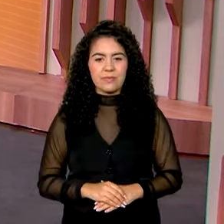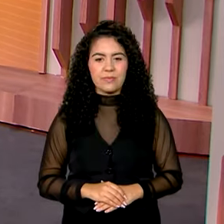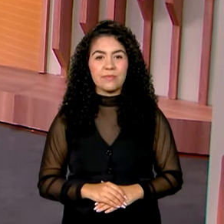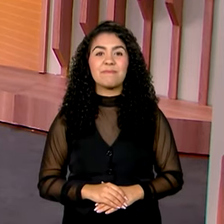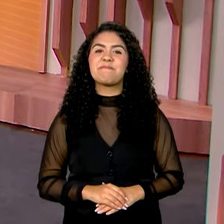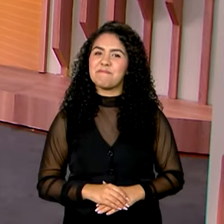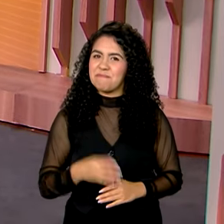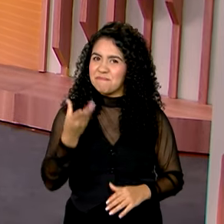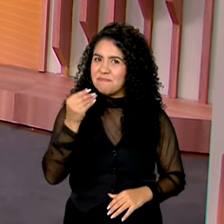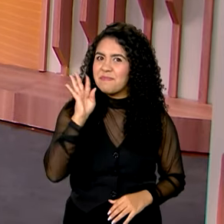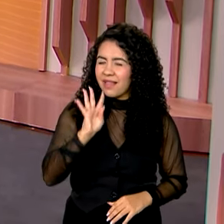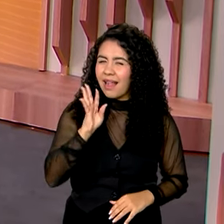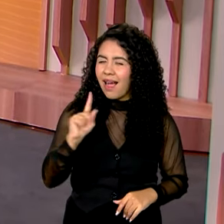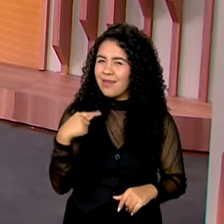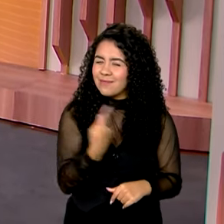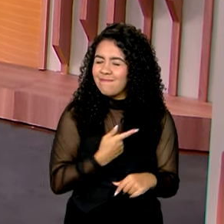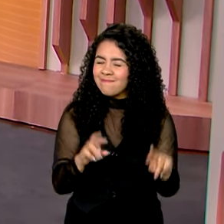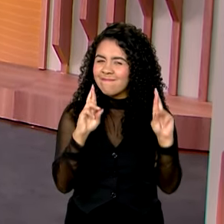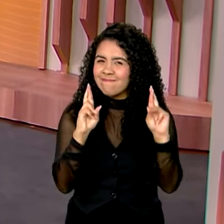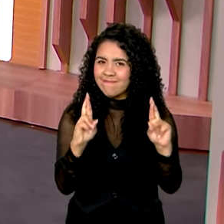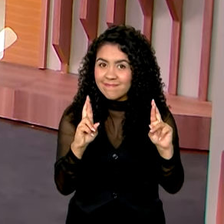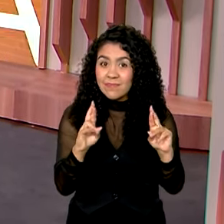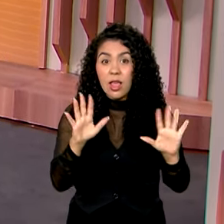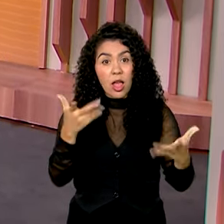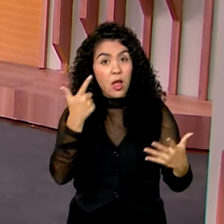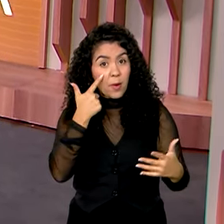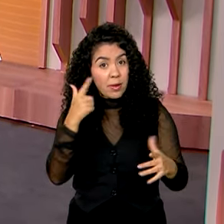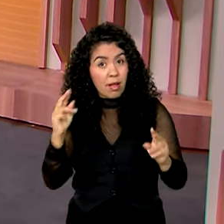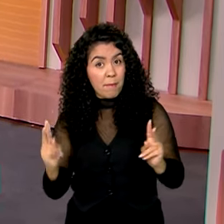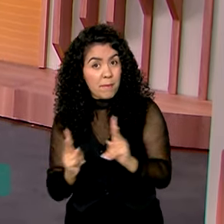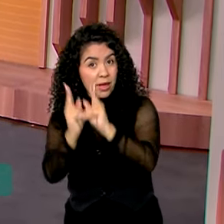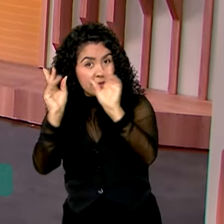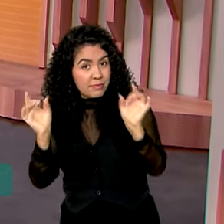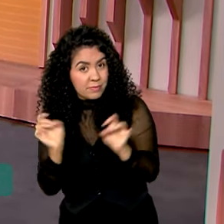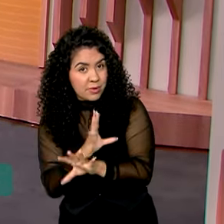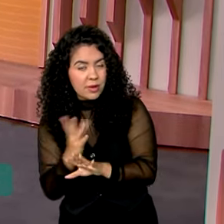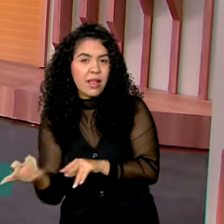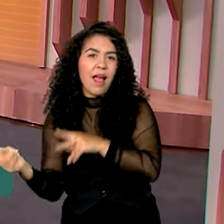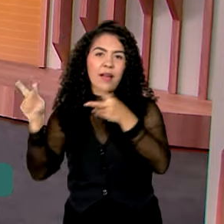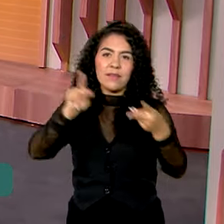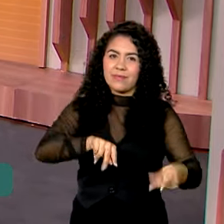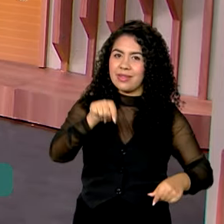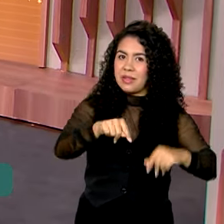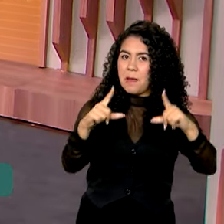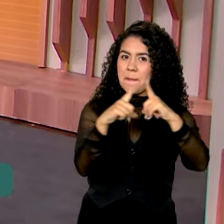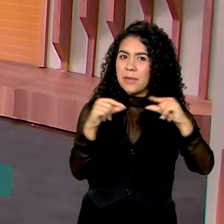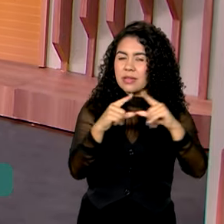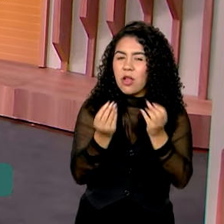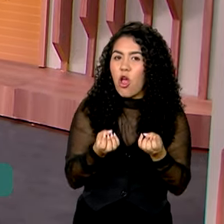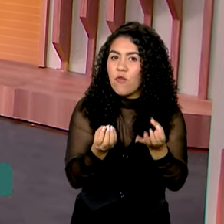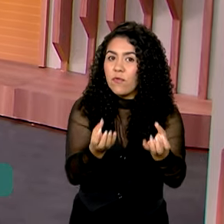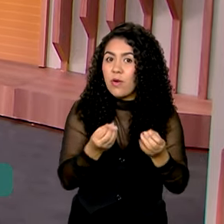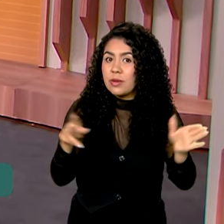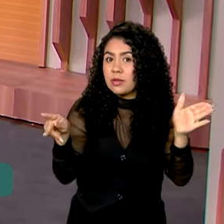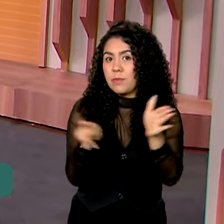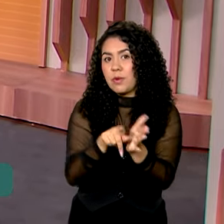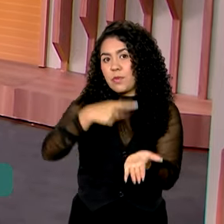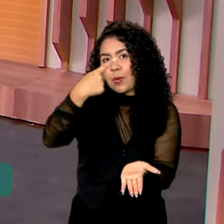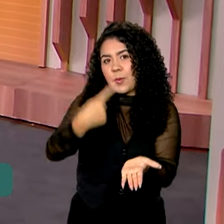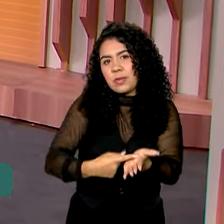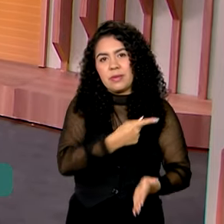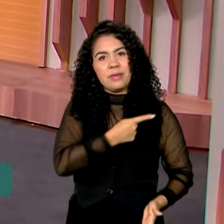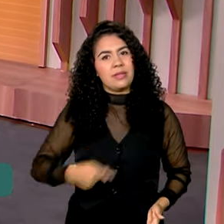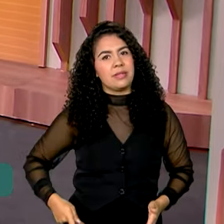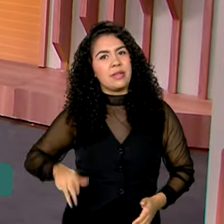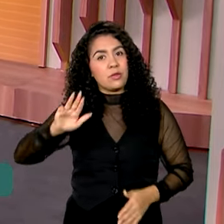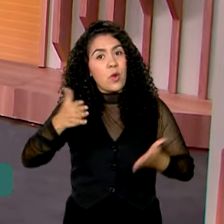Que bacana, vamos torcer, né? Olha, de Paris, nós voltamos para Brasília com informações sobre a agenda do presidente Lula nesta sexta